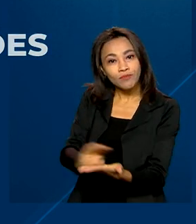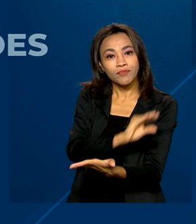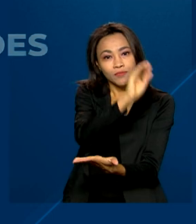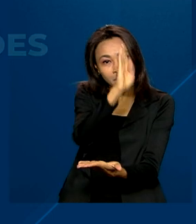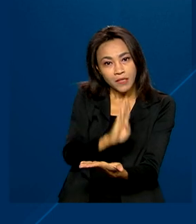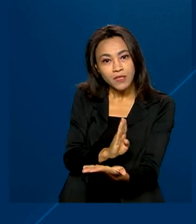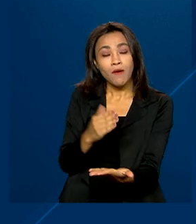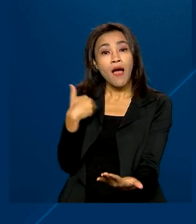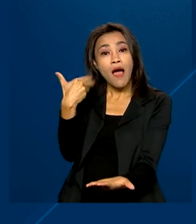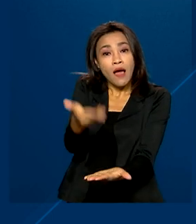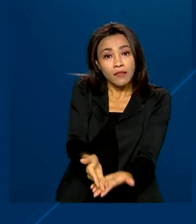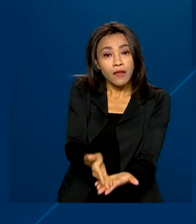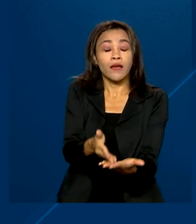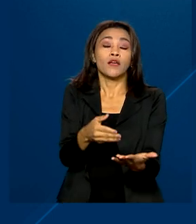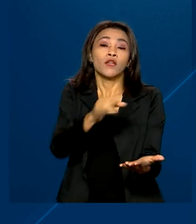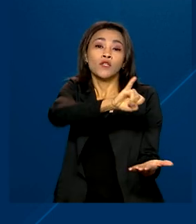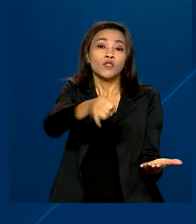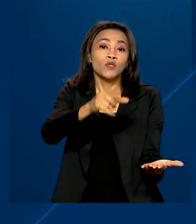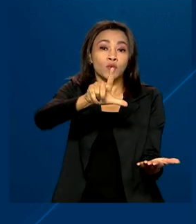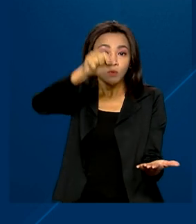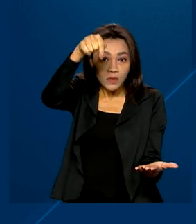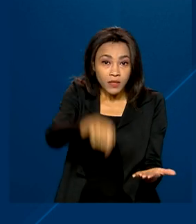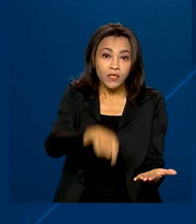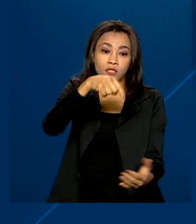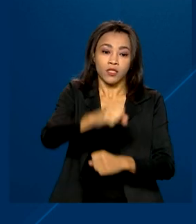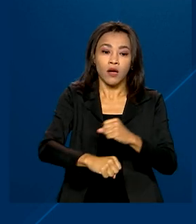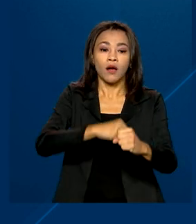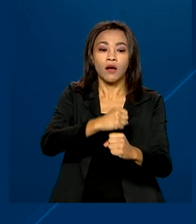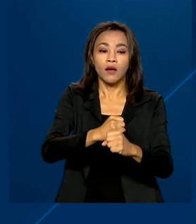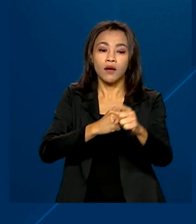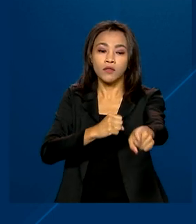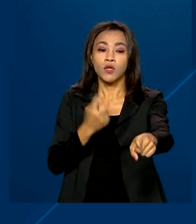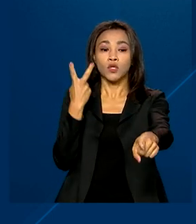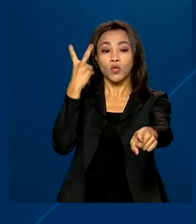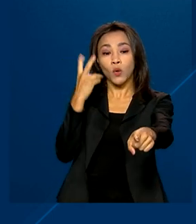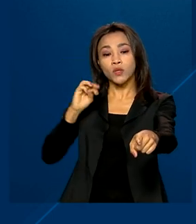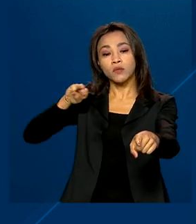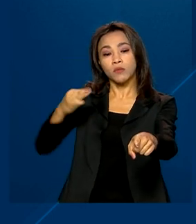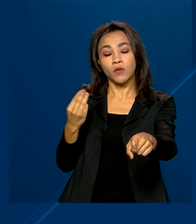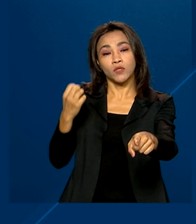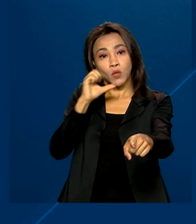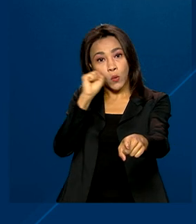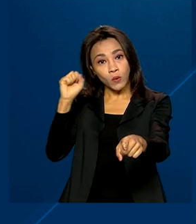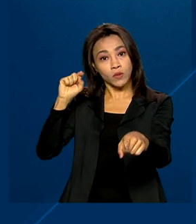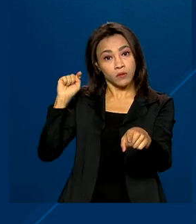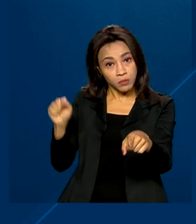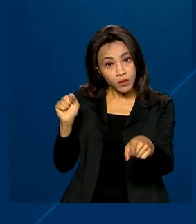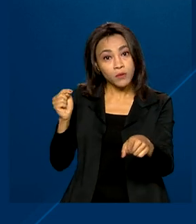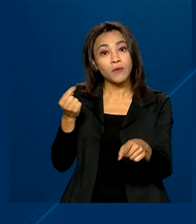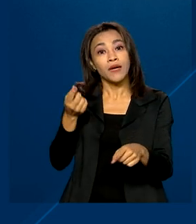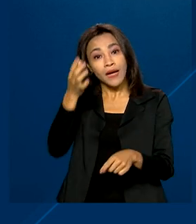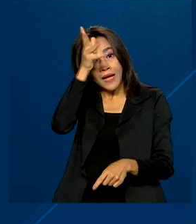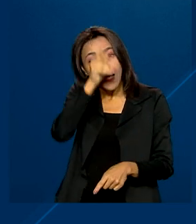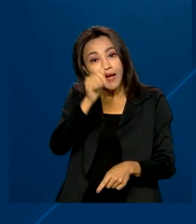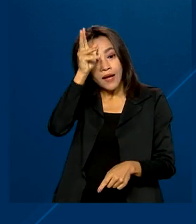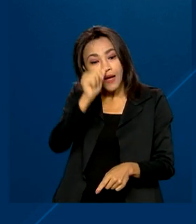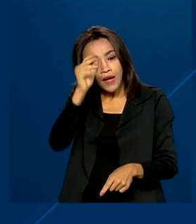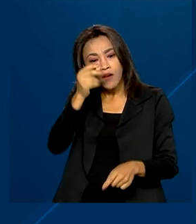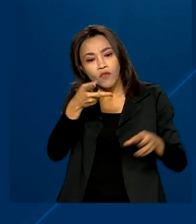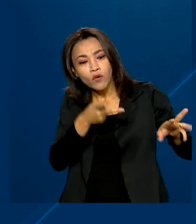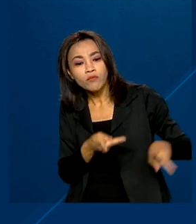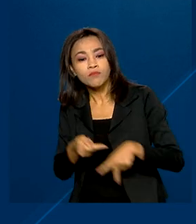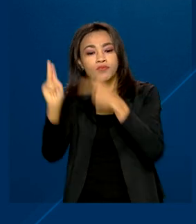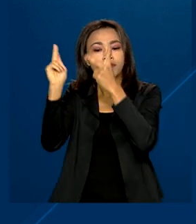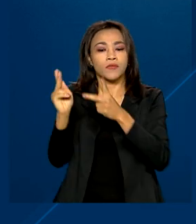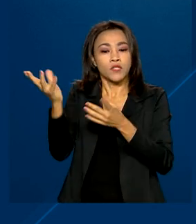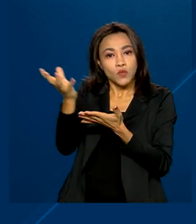Até julho deste ano, mais de 2 milhões e 800 mil toneladas de carne de frango foram exportadas, com receita de